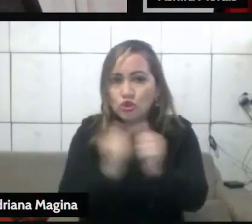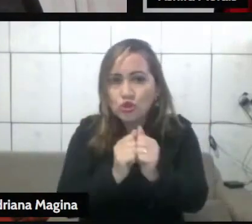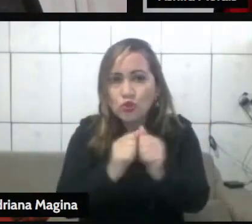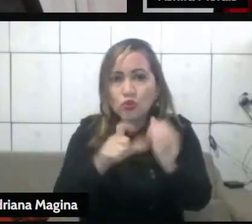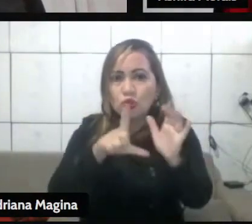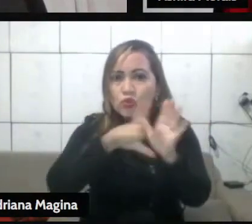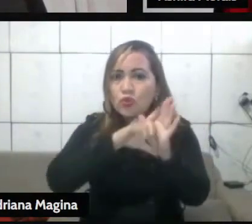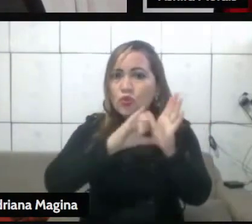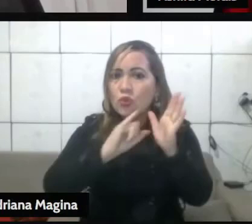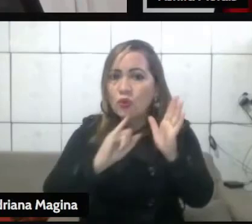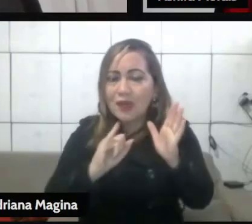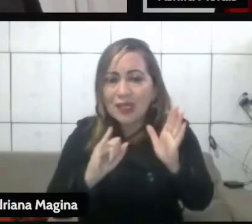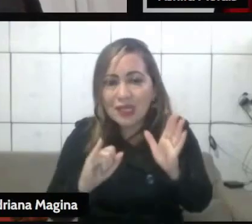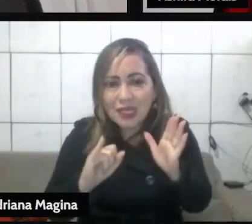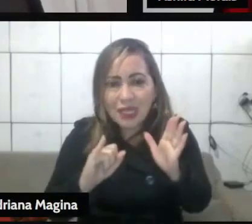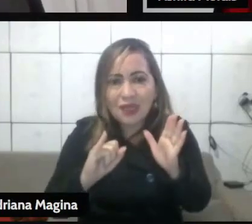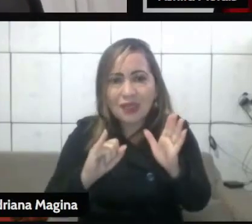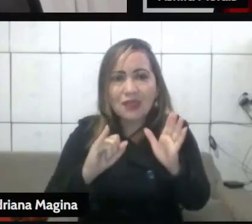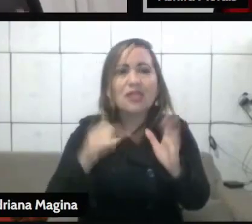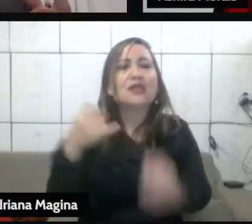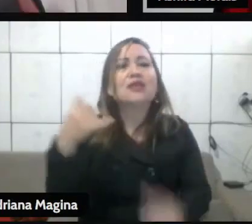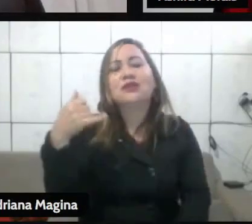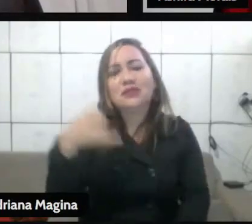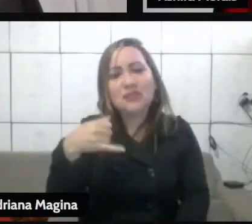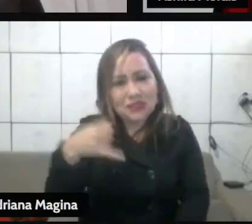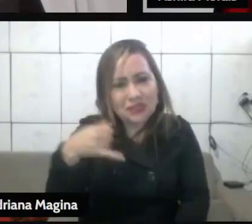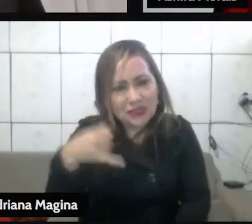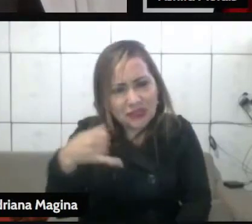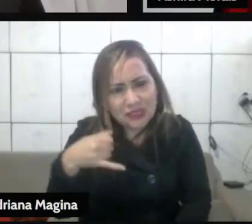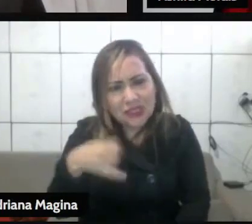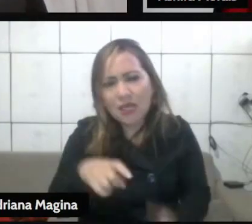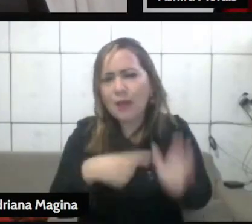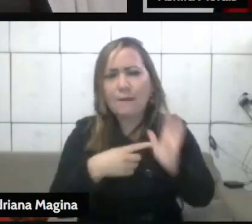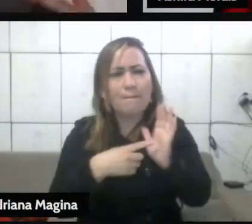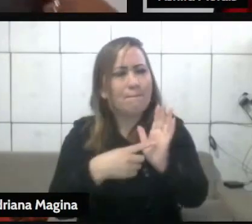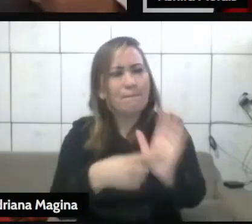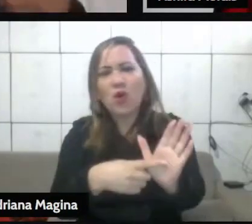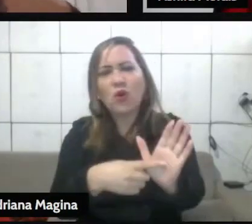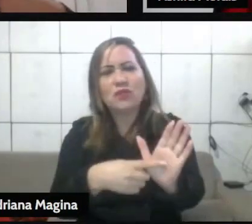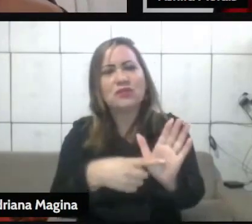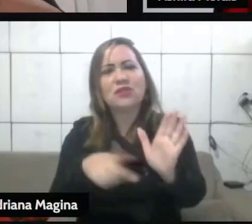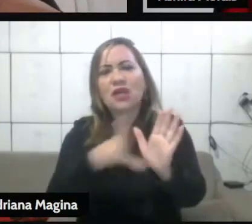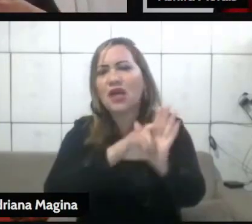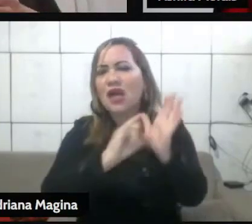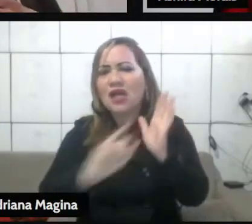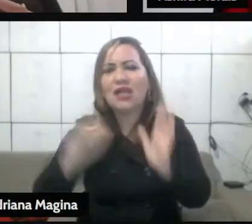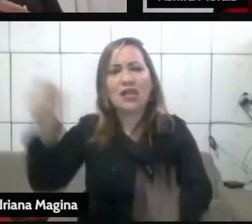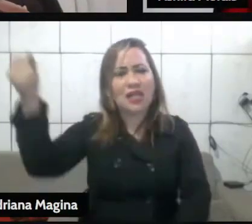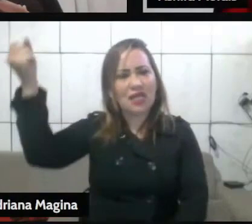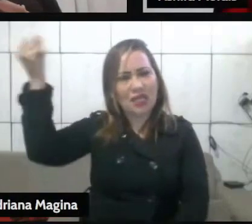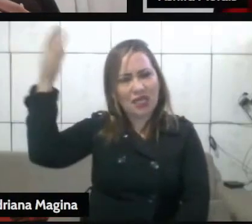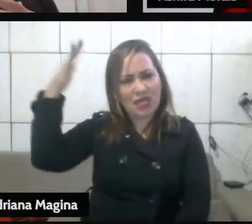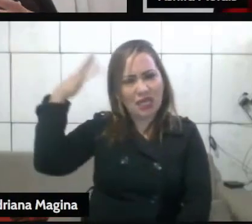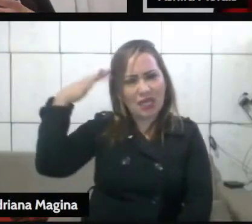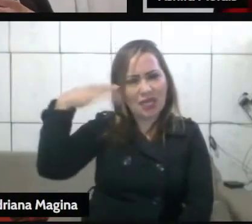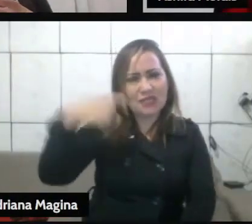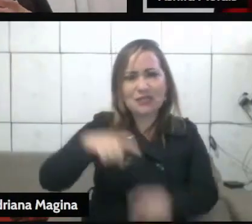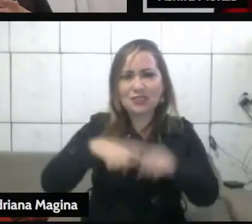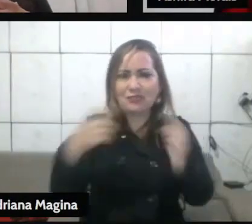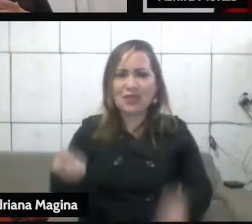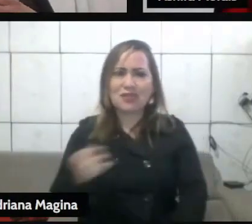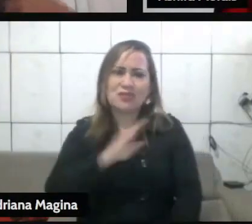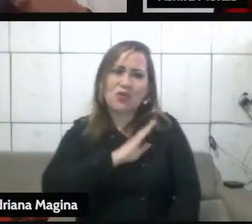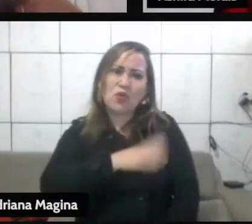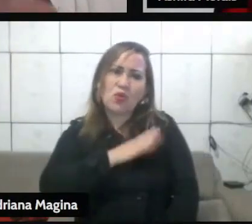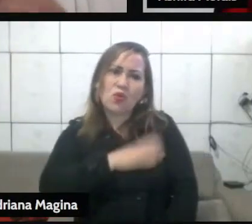indisciplinada. A graça, ela é a expressão plena da lei, num coração que foi transformado. Esse coração